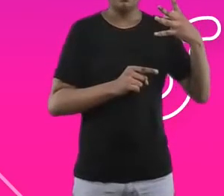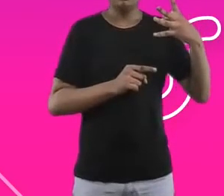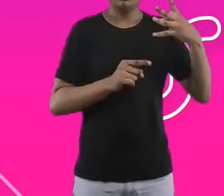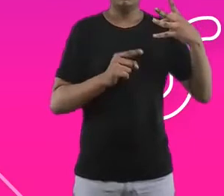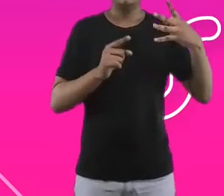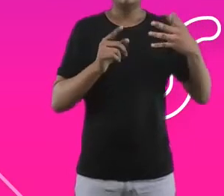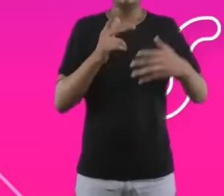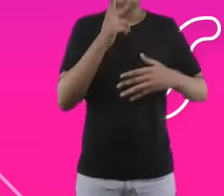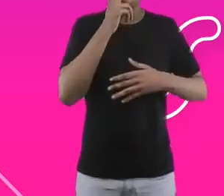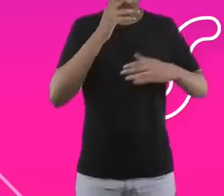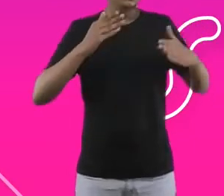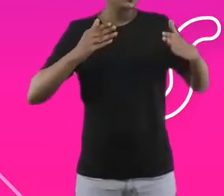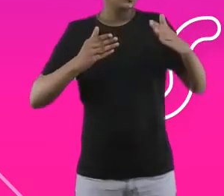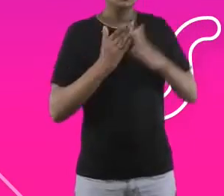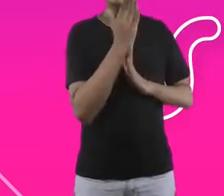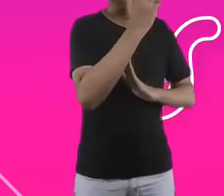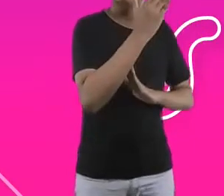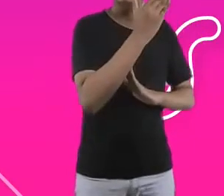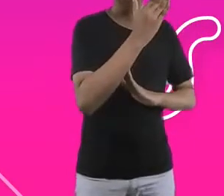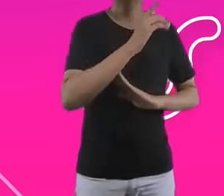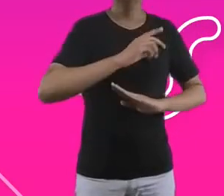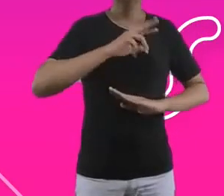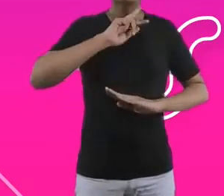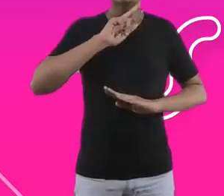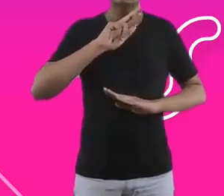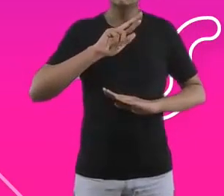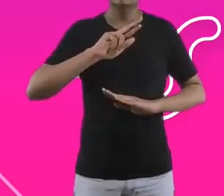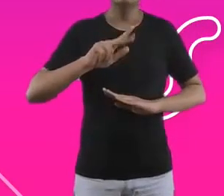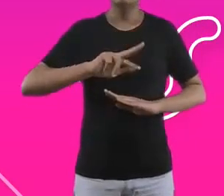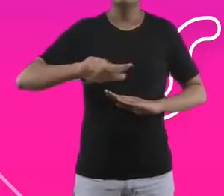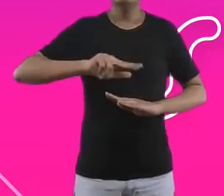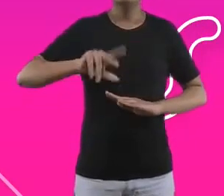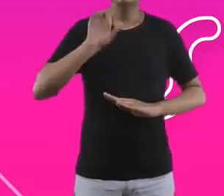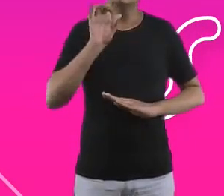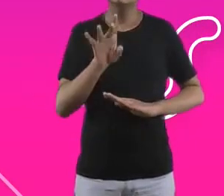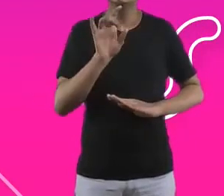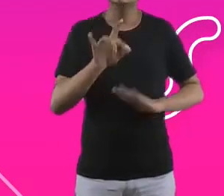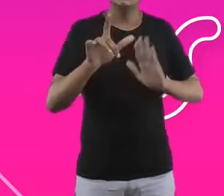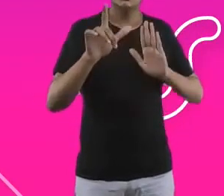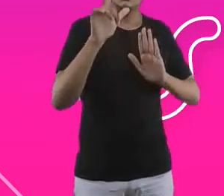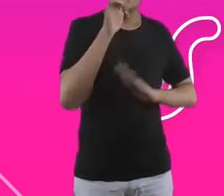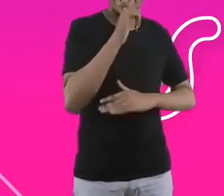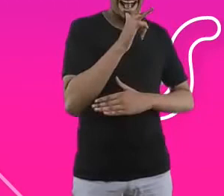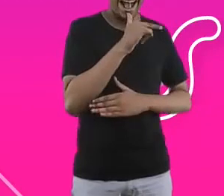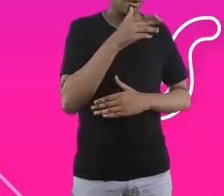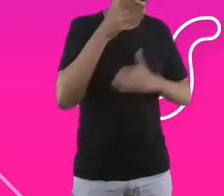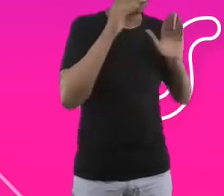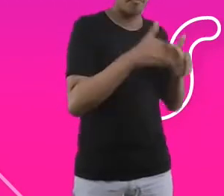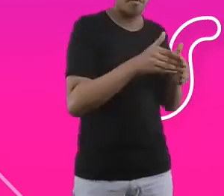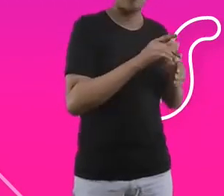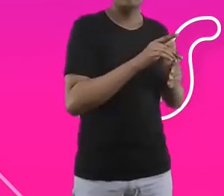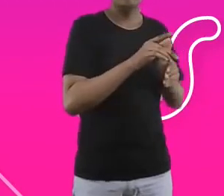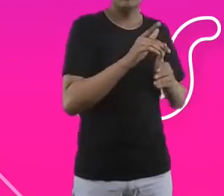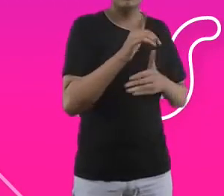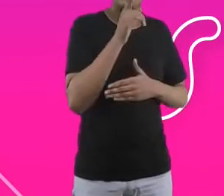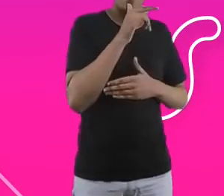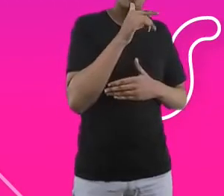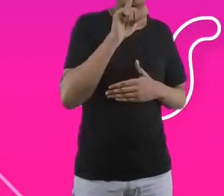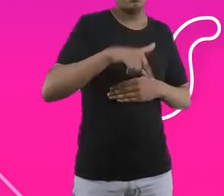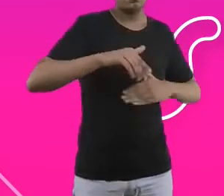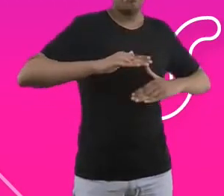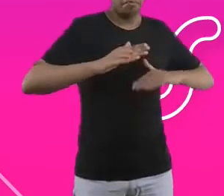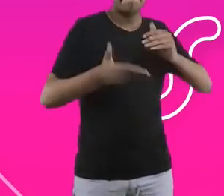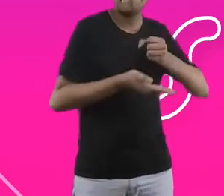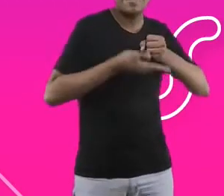a questão da água. A gente está falando de acesso à água, que é o primeiro step, é o primeiro passo para a gente começar a trazer dignidade e melhoria da condição